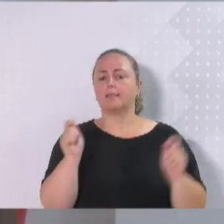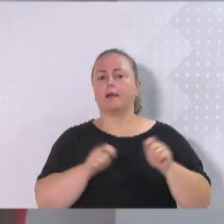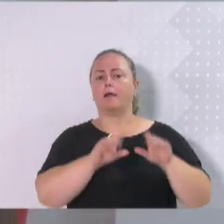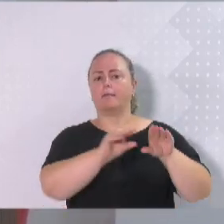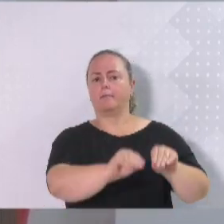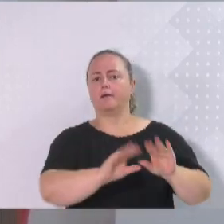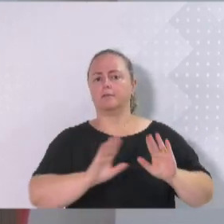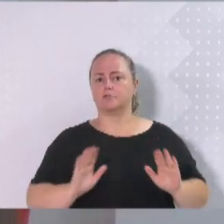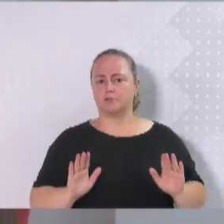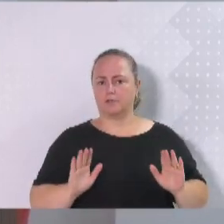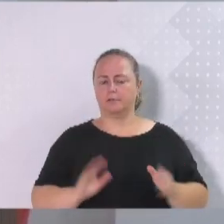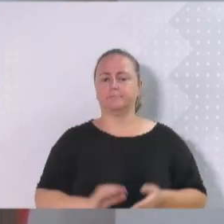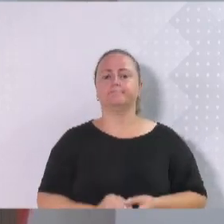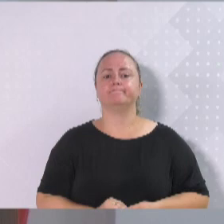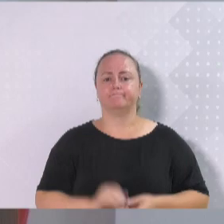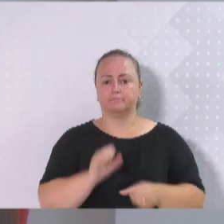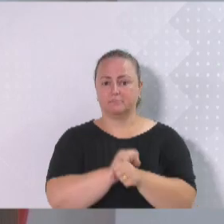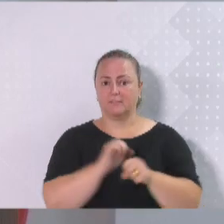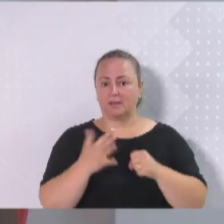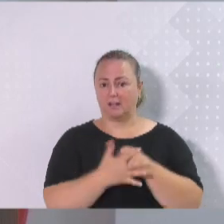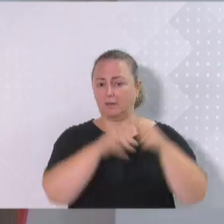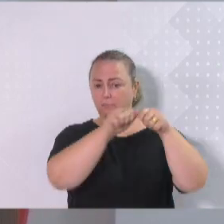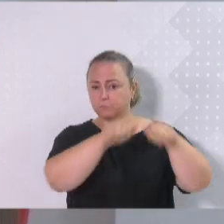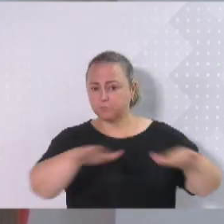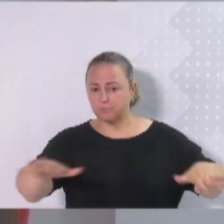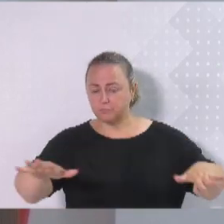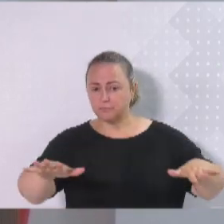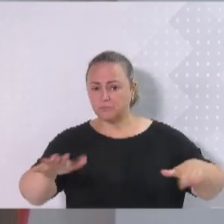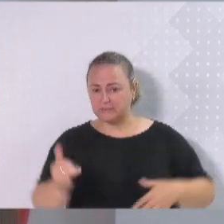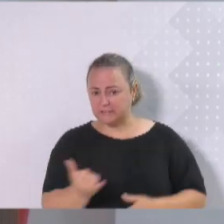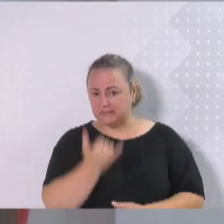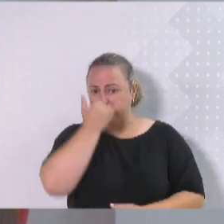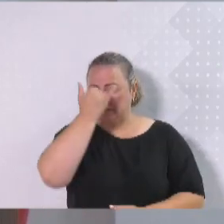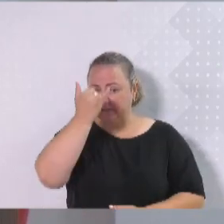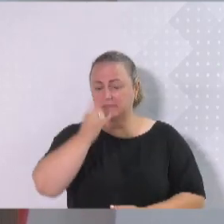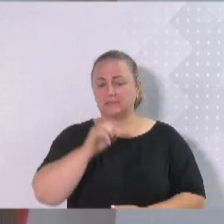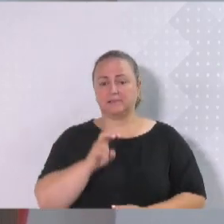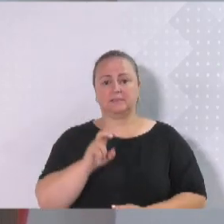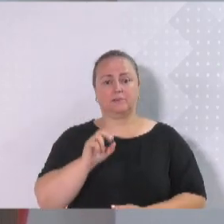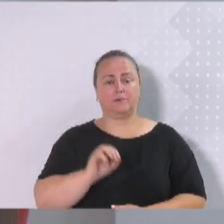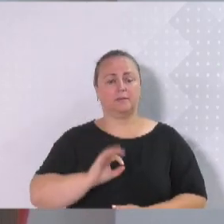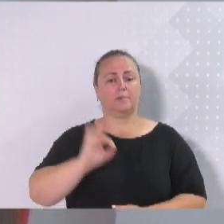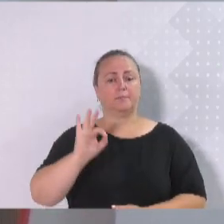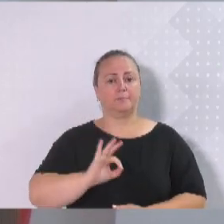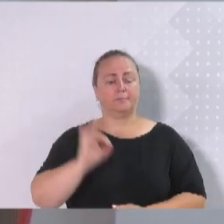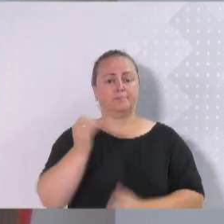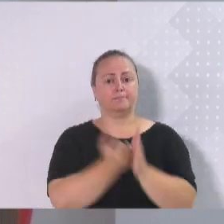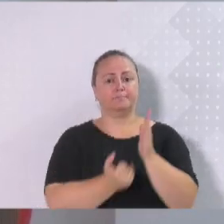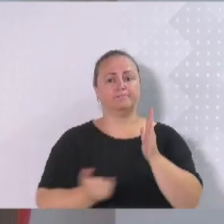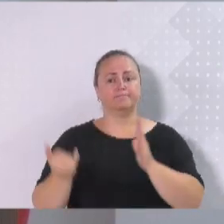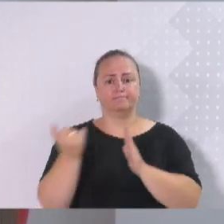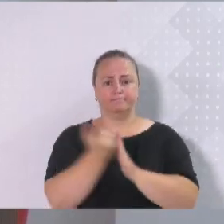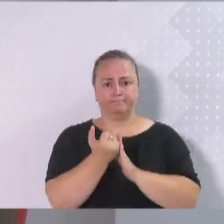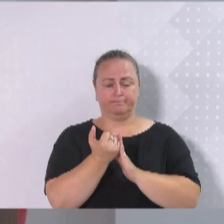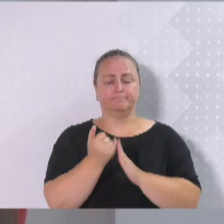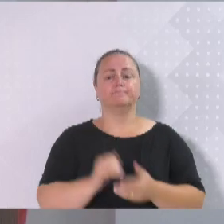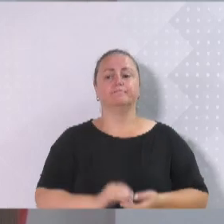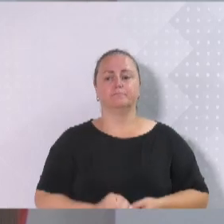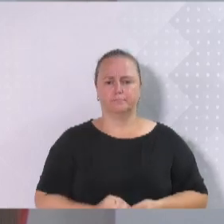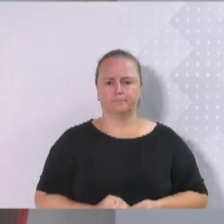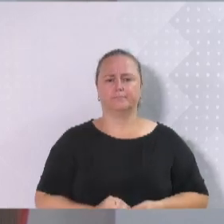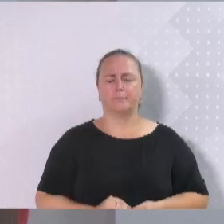Durante a pandemia, o número de vítimas aumentou 50%. Quando falamos em tolerância, é porque o Brasil